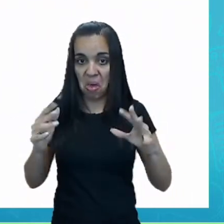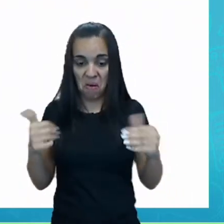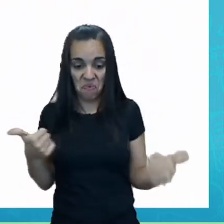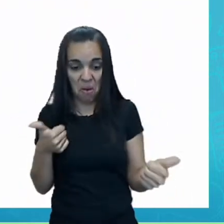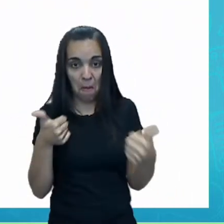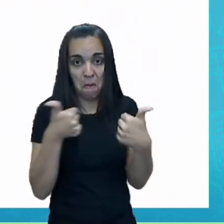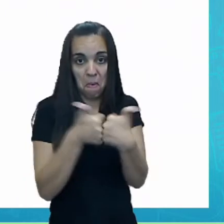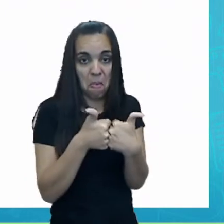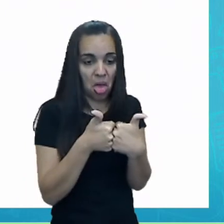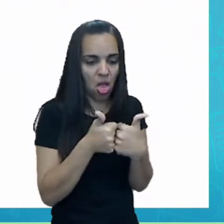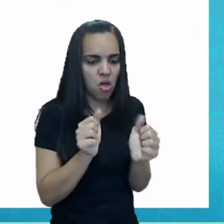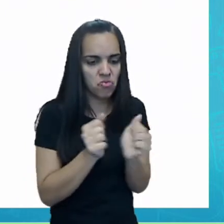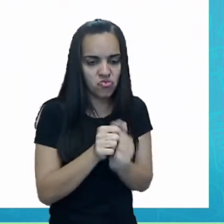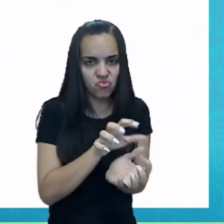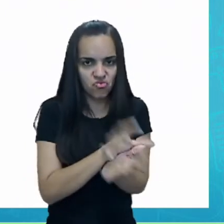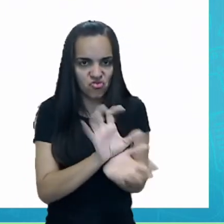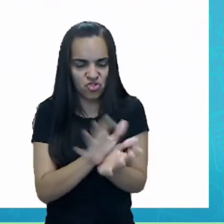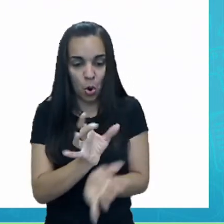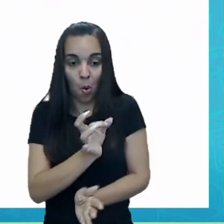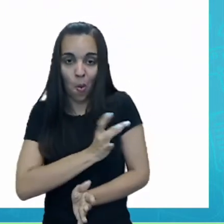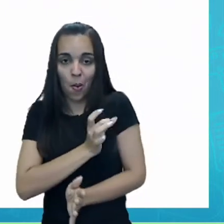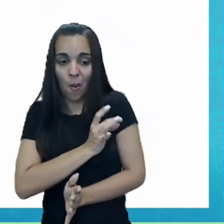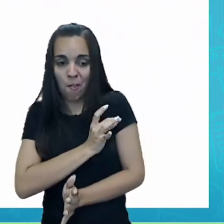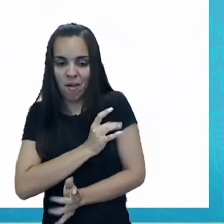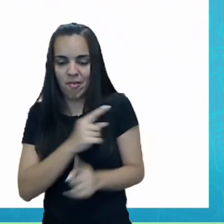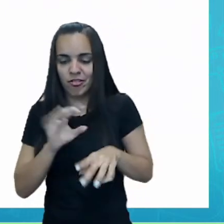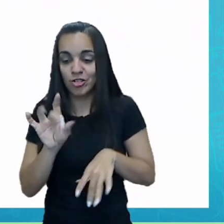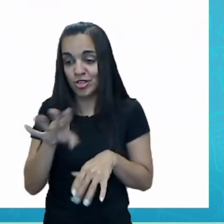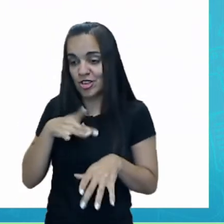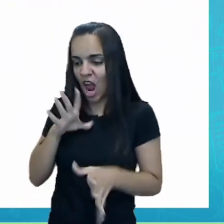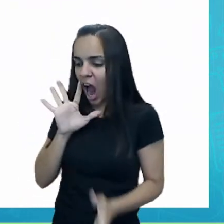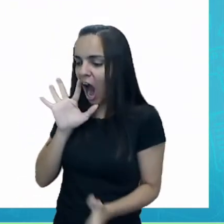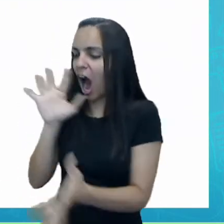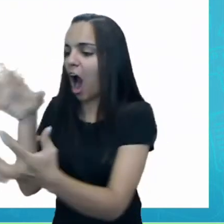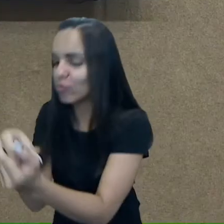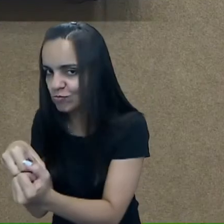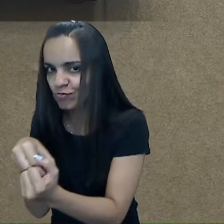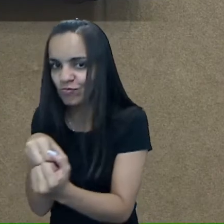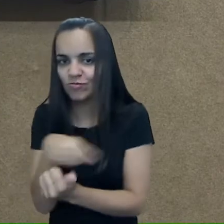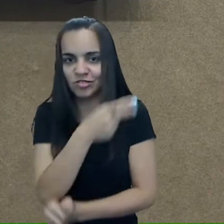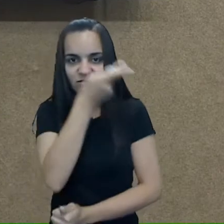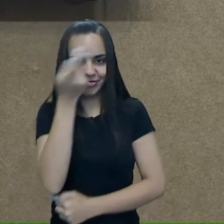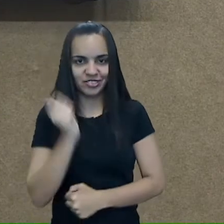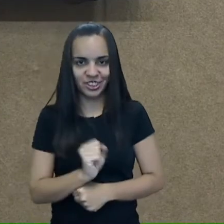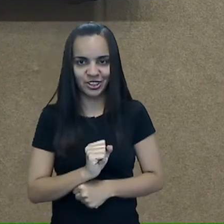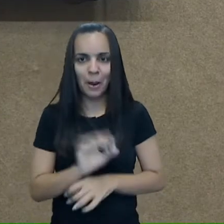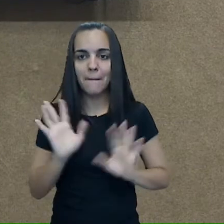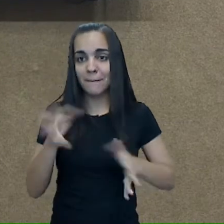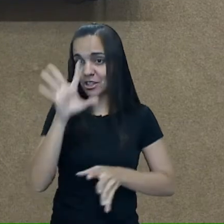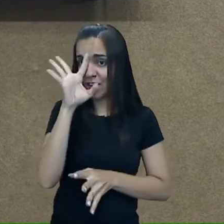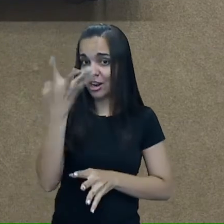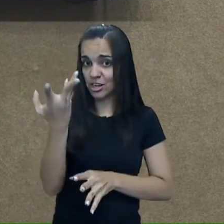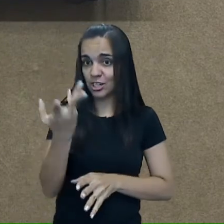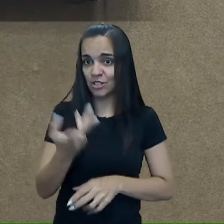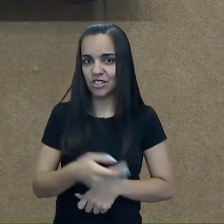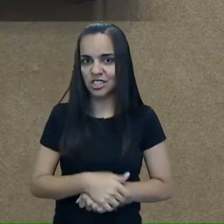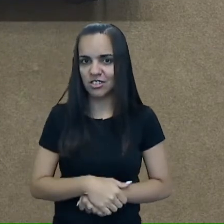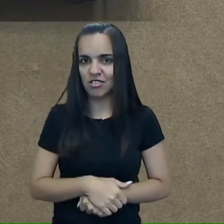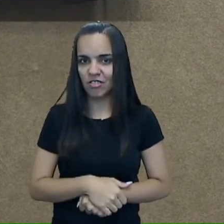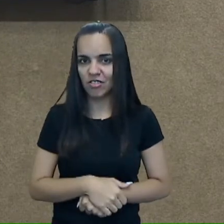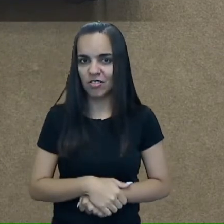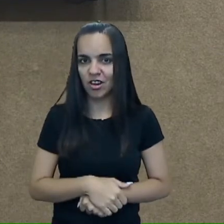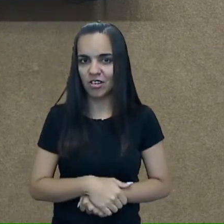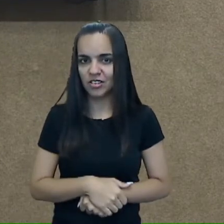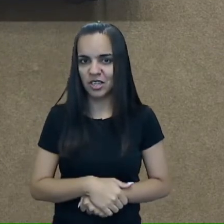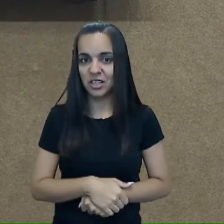ser o almoço do jacaré. Até que enfim conseguiu resolver o problema, não foi, gente? Mas alguém